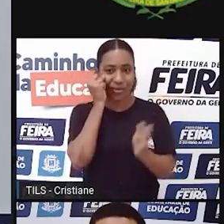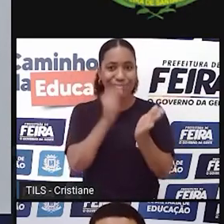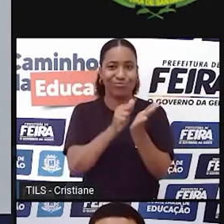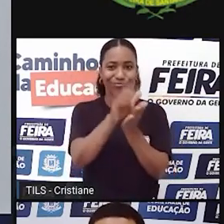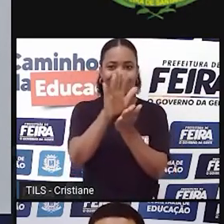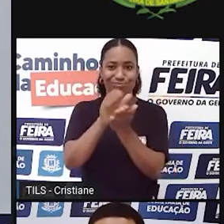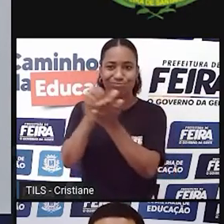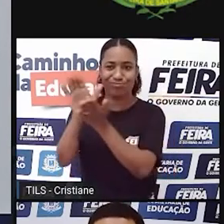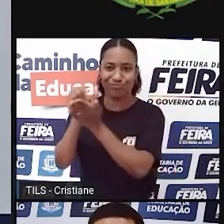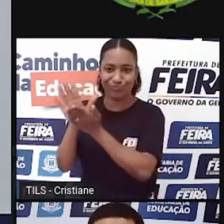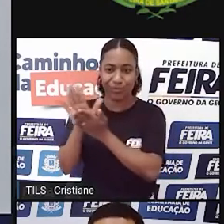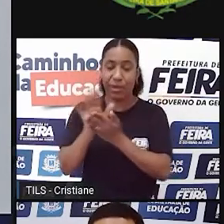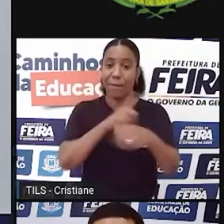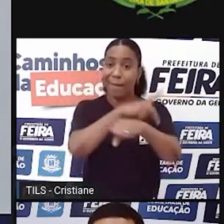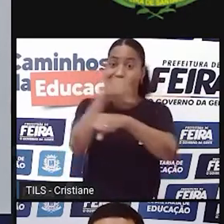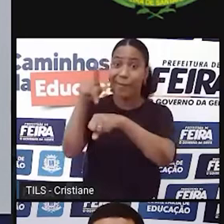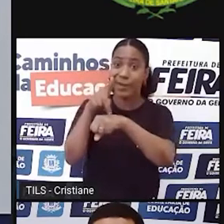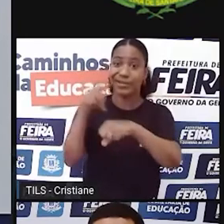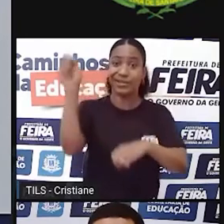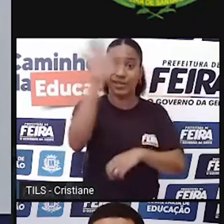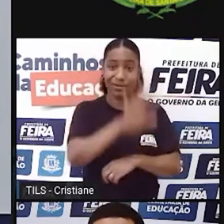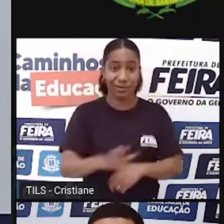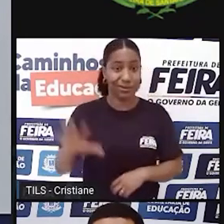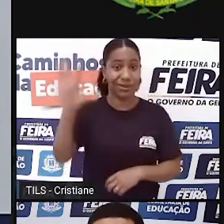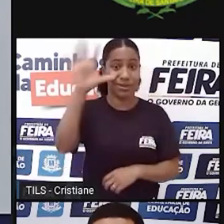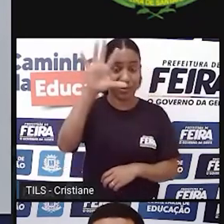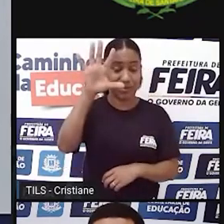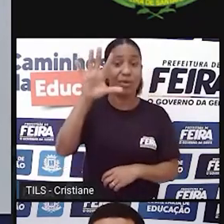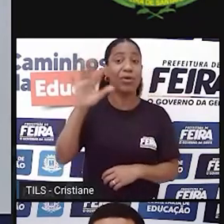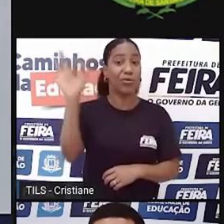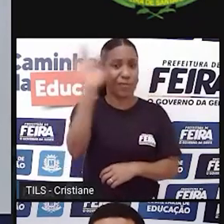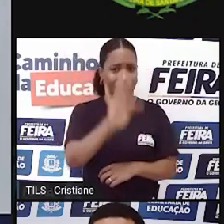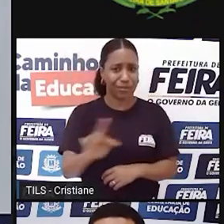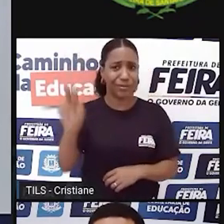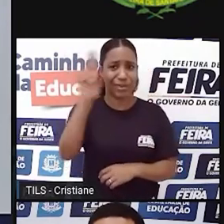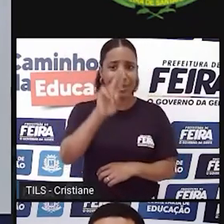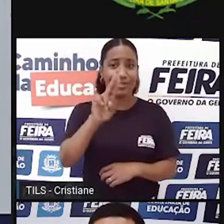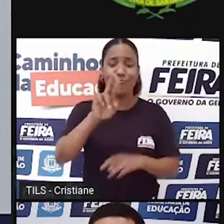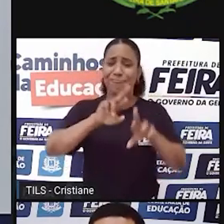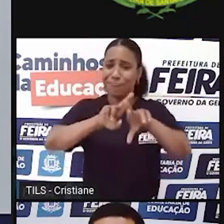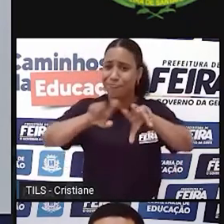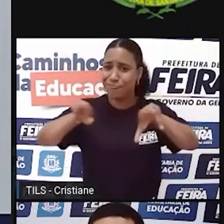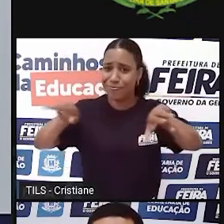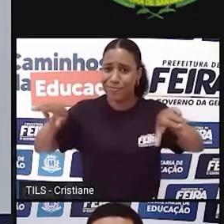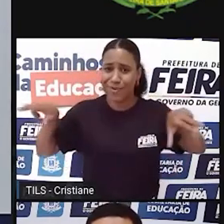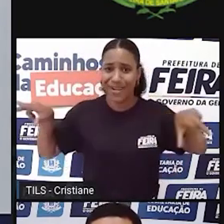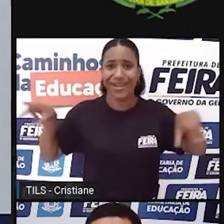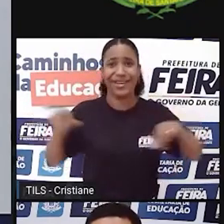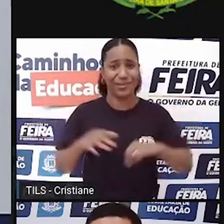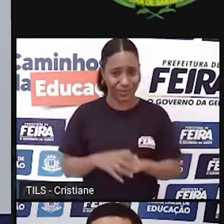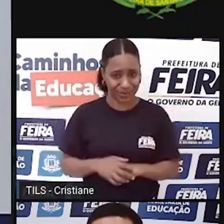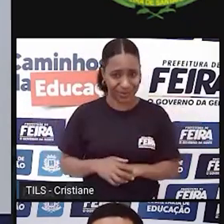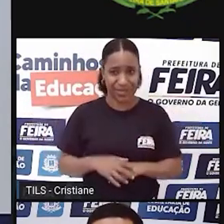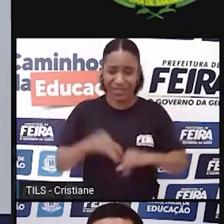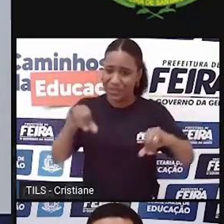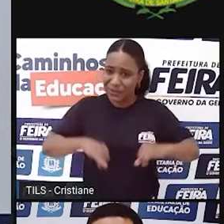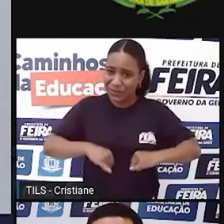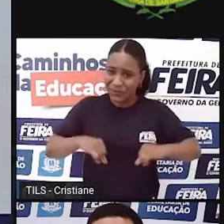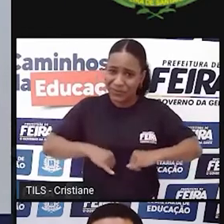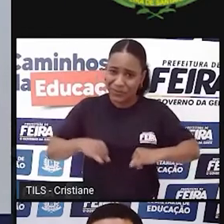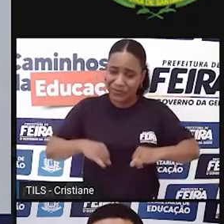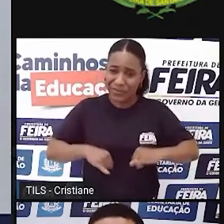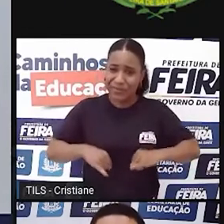obrigatoriamente nas universidades, a gente percebe que, mesmo diante de tanto sofrimento, de tanta miséria, de